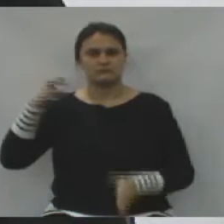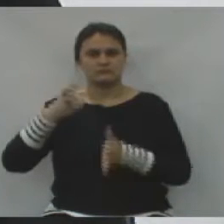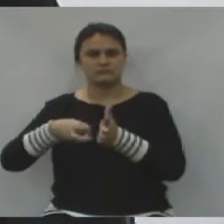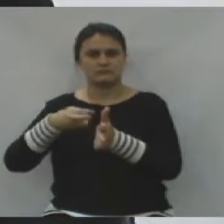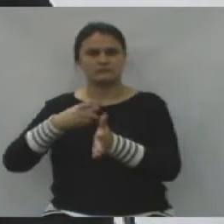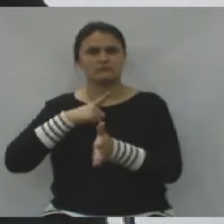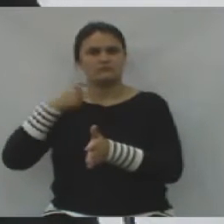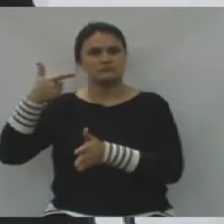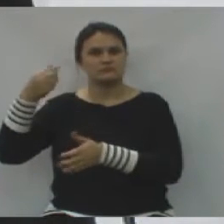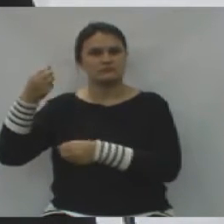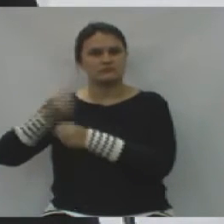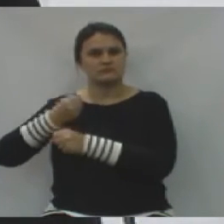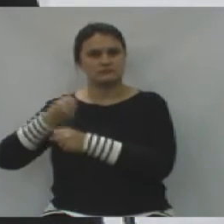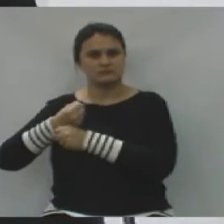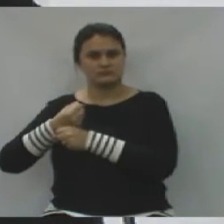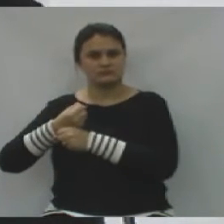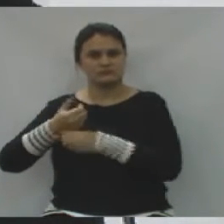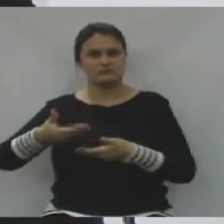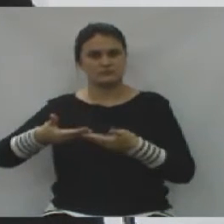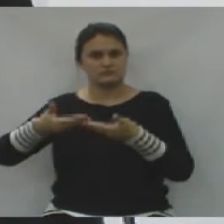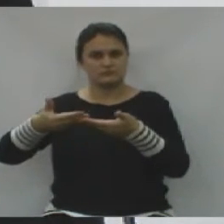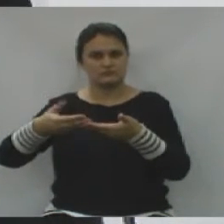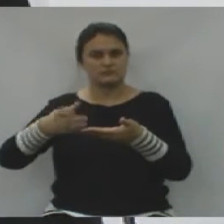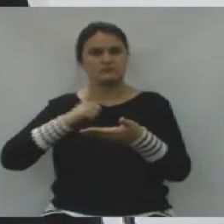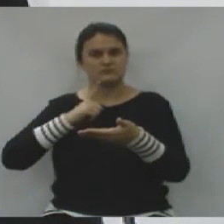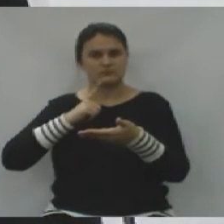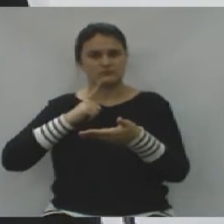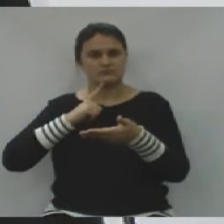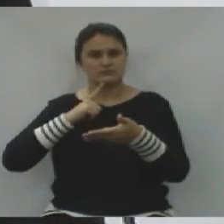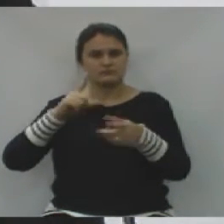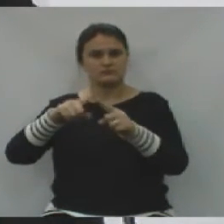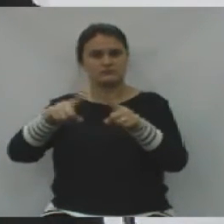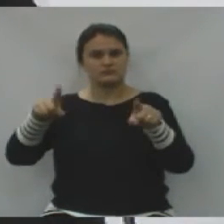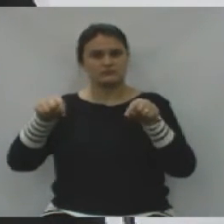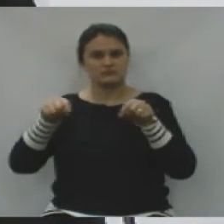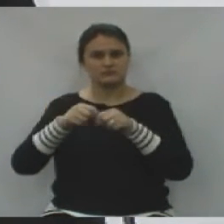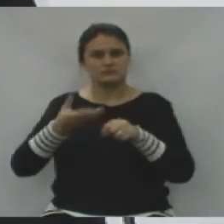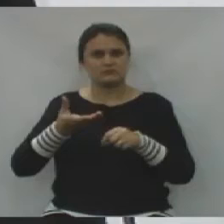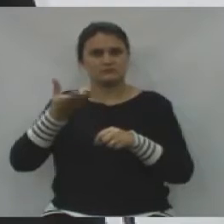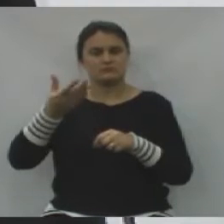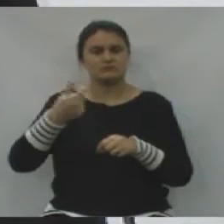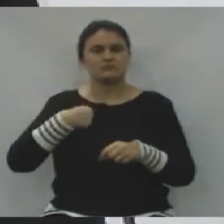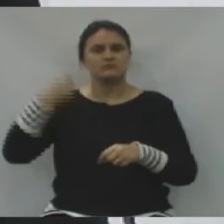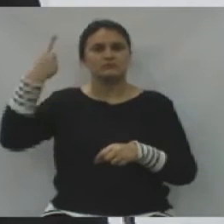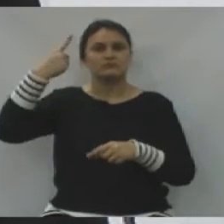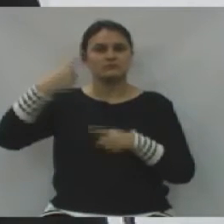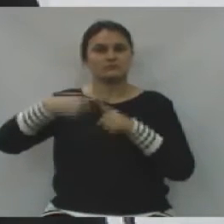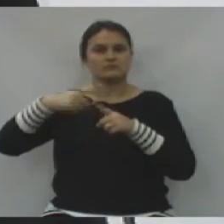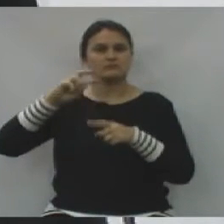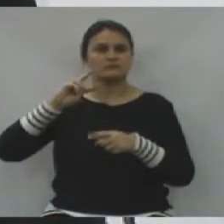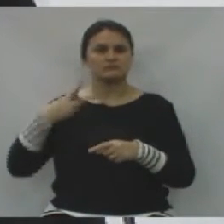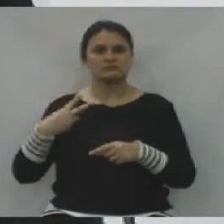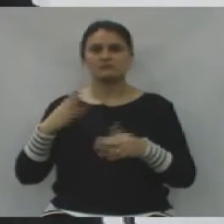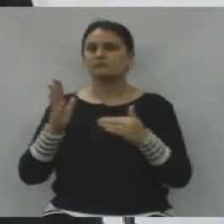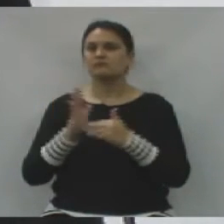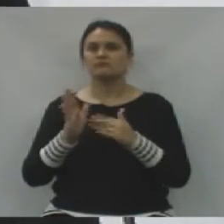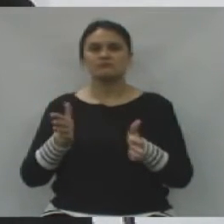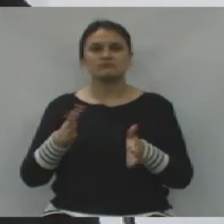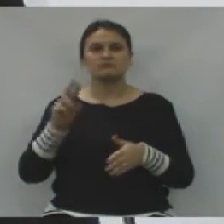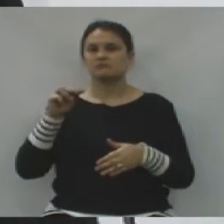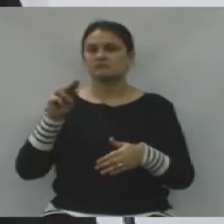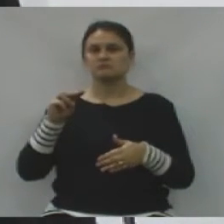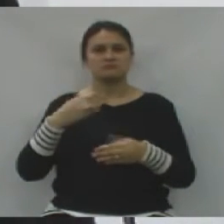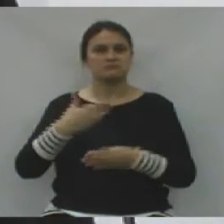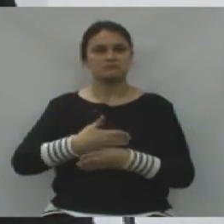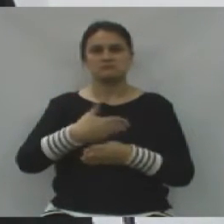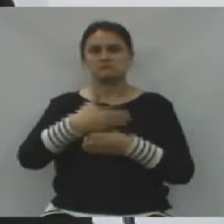anos. Tem terrenos ali doados, quando fui vereador da primeira vez, e até hoje não foi executado nenhuma obra em cima